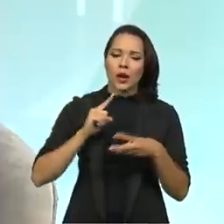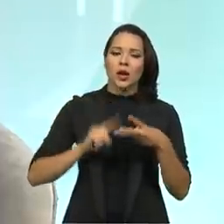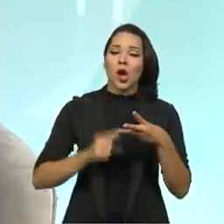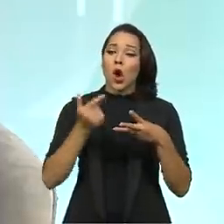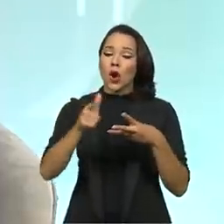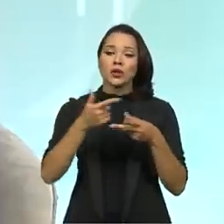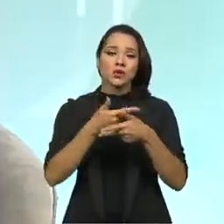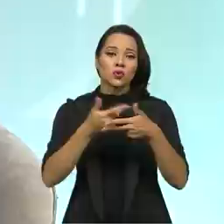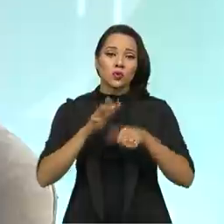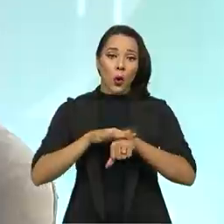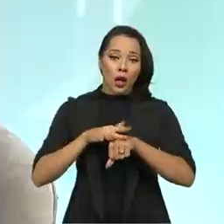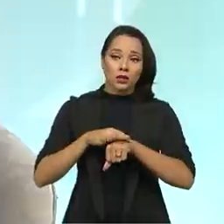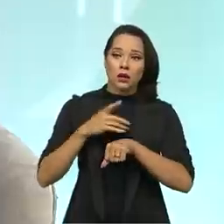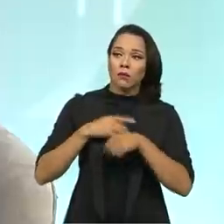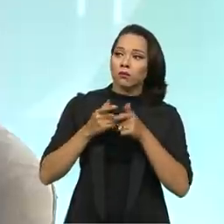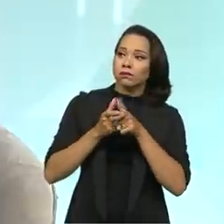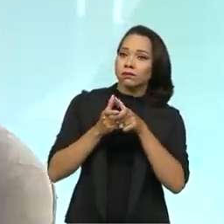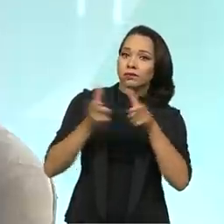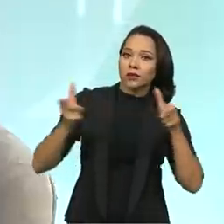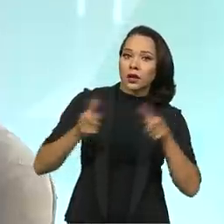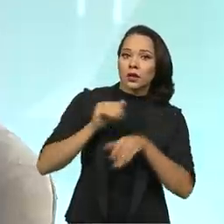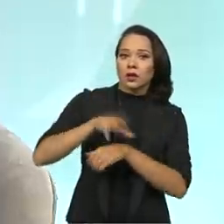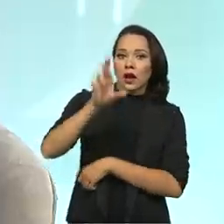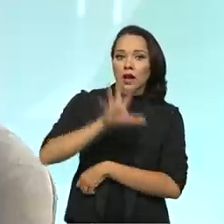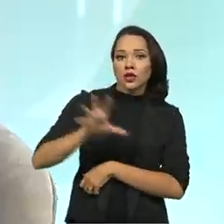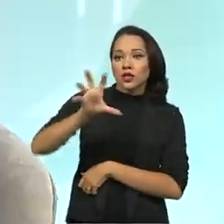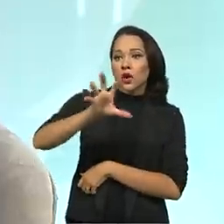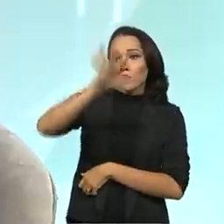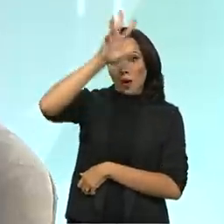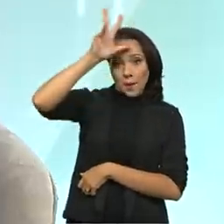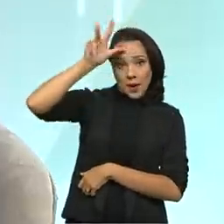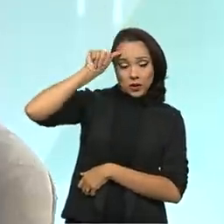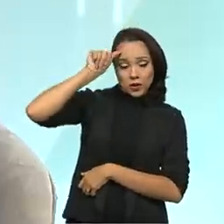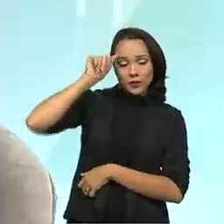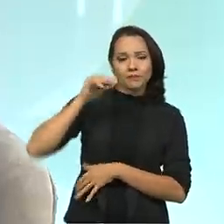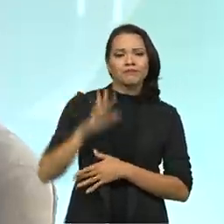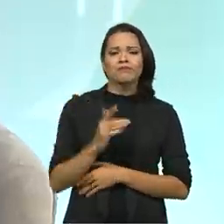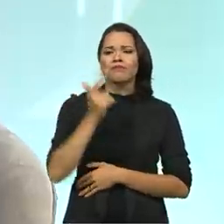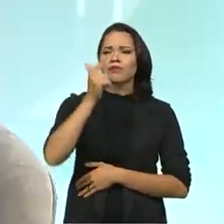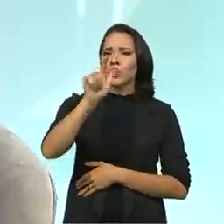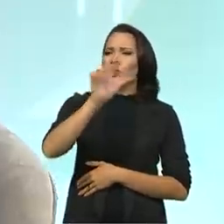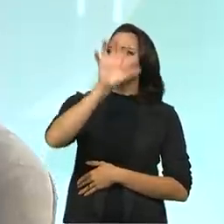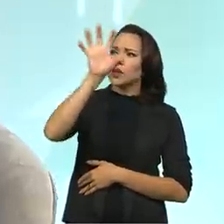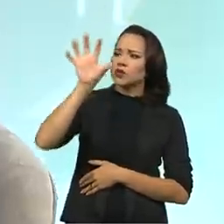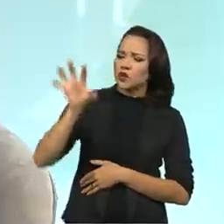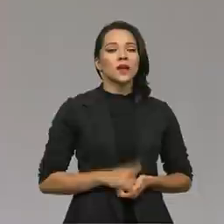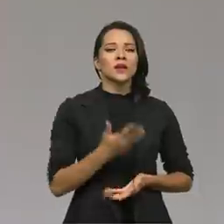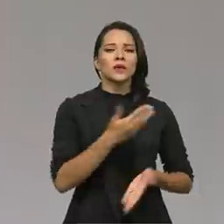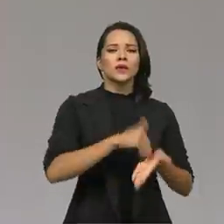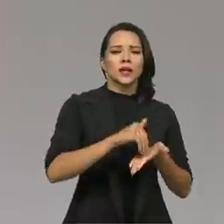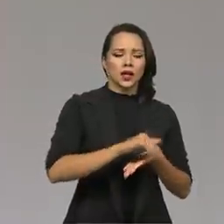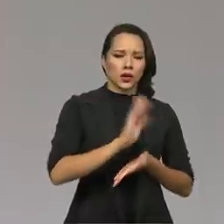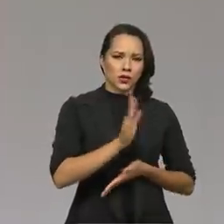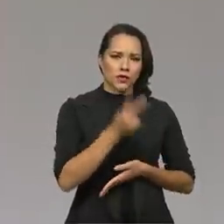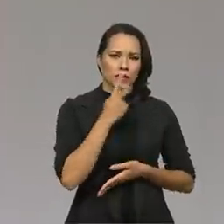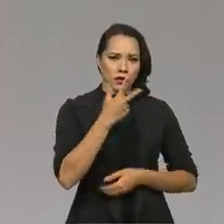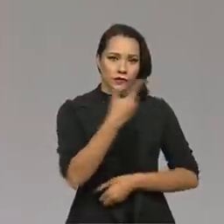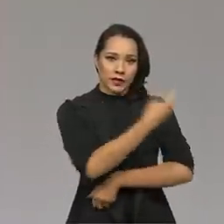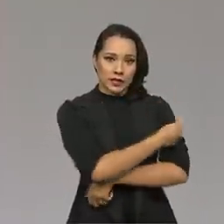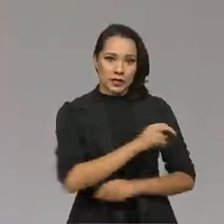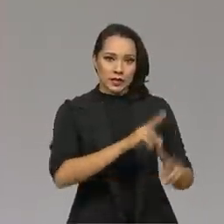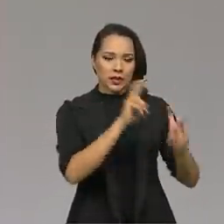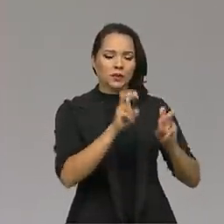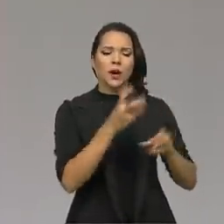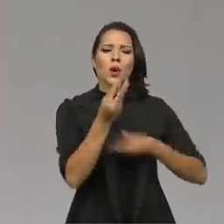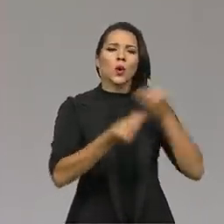elas acabam tendo uma prevalência maior na região da Amazônia. Agora, os demais são bastante próximos. E a gente falando aí de vacina,